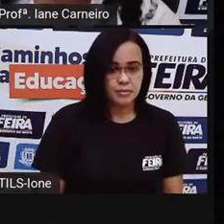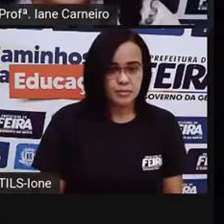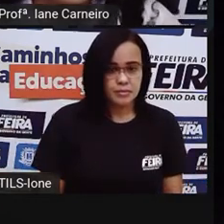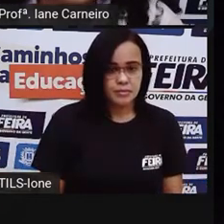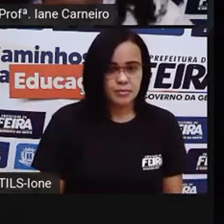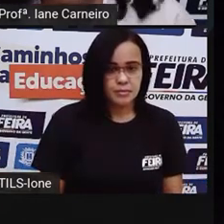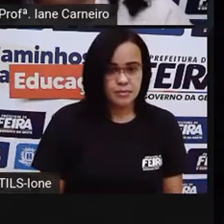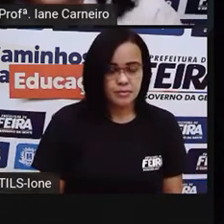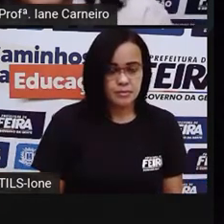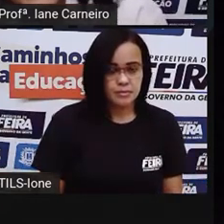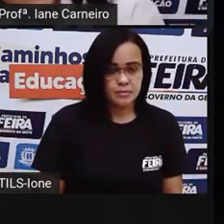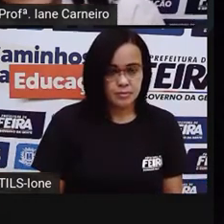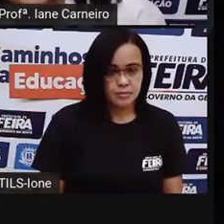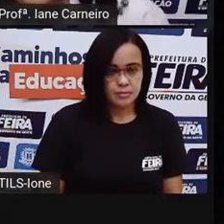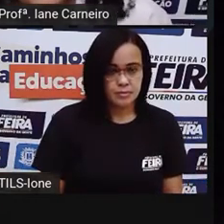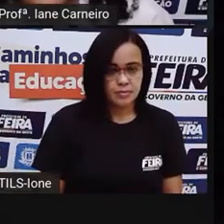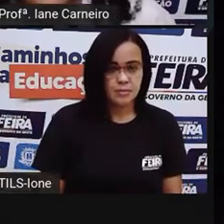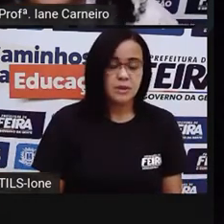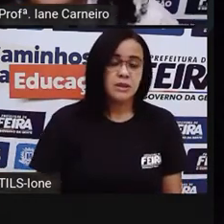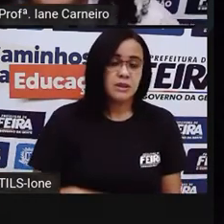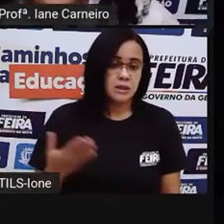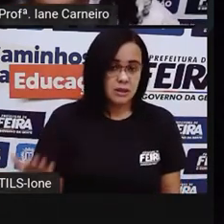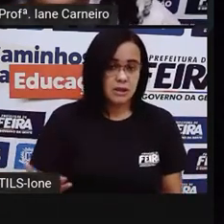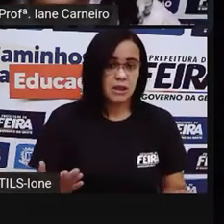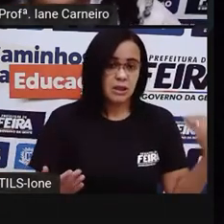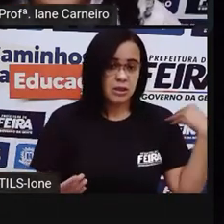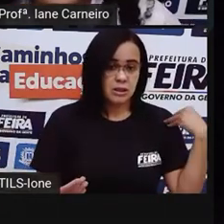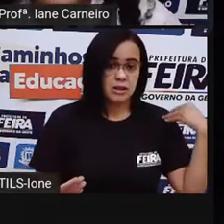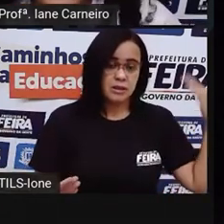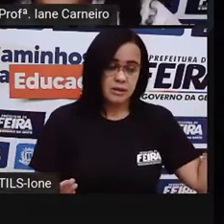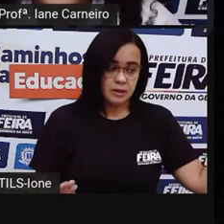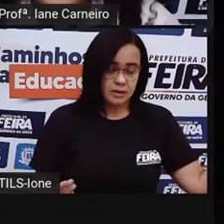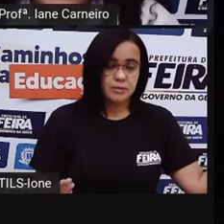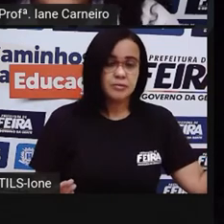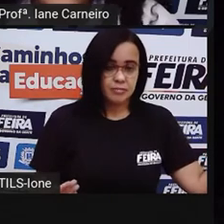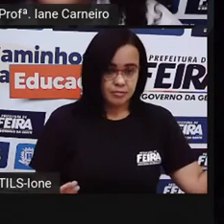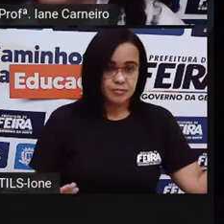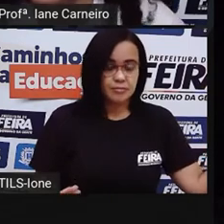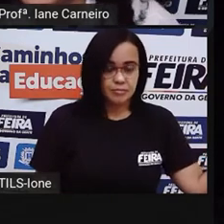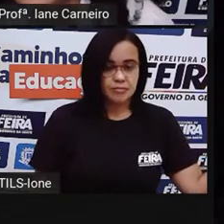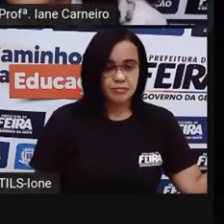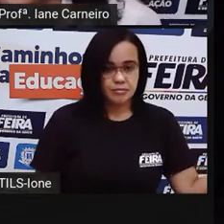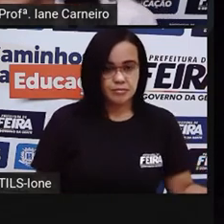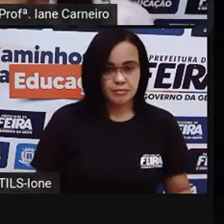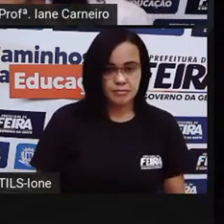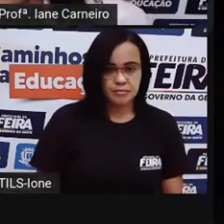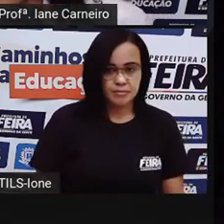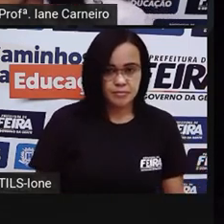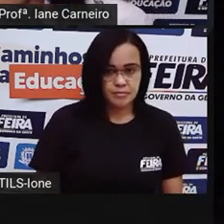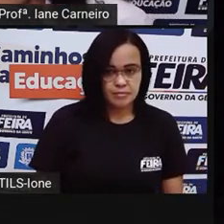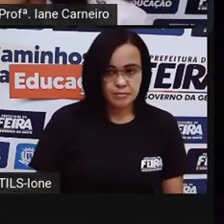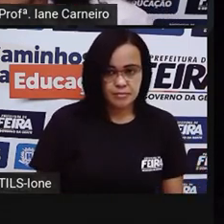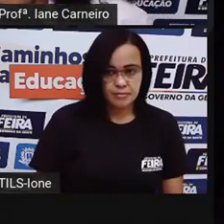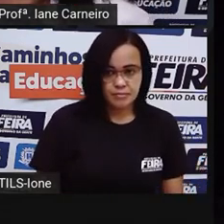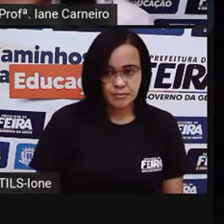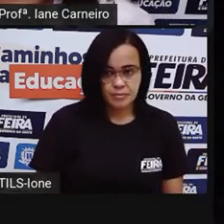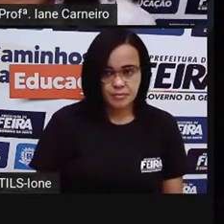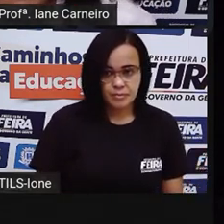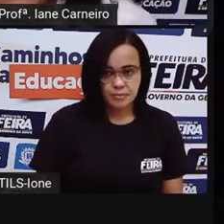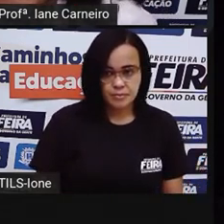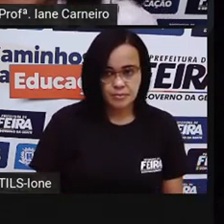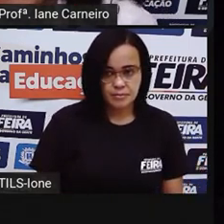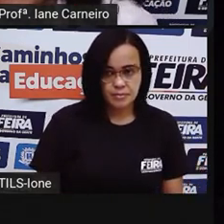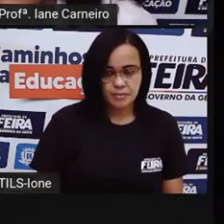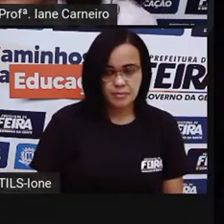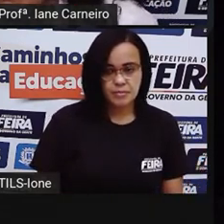Do lado esquerdo, né? Olha só. Do lado esquerdo. Então vou ligar a parede, ó. É esse nome aqui, ó.